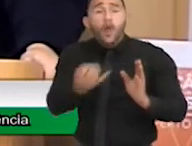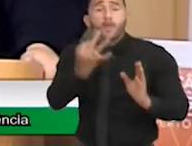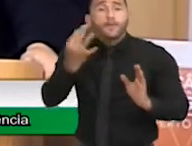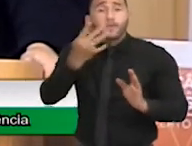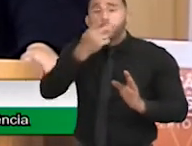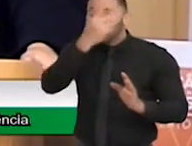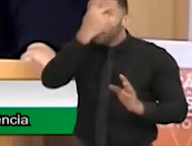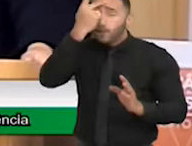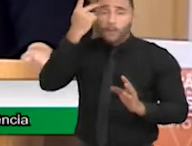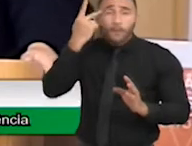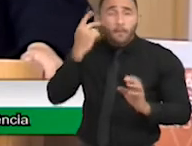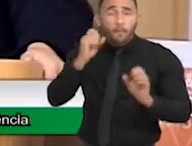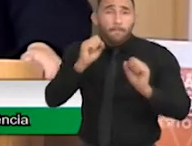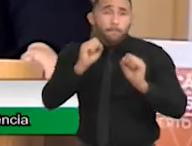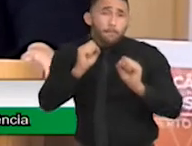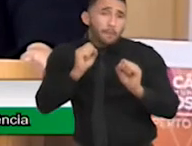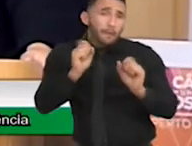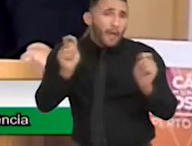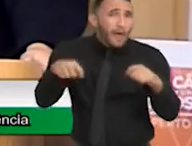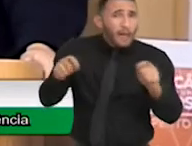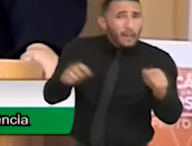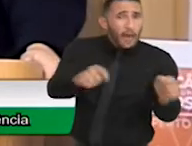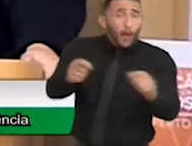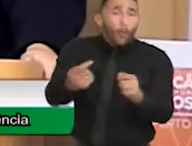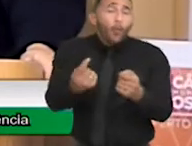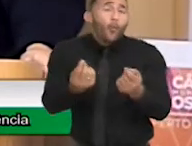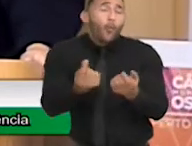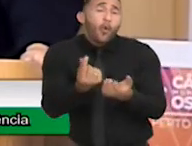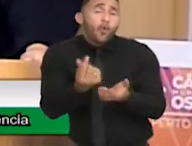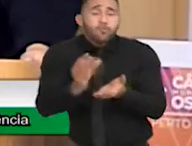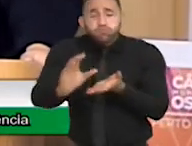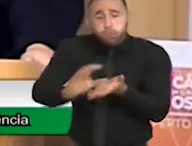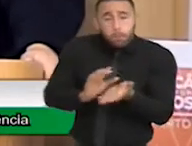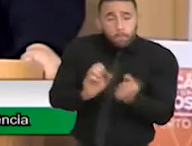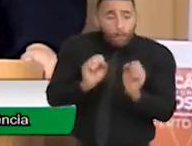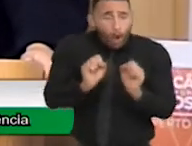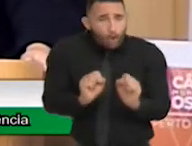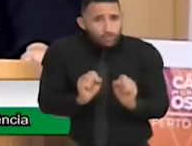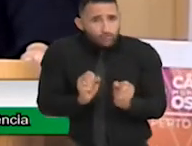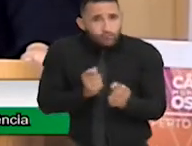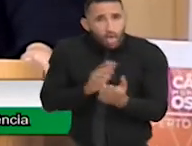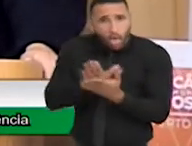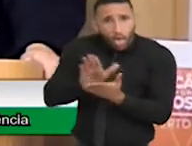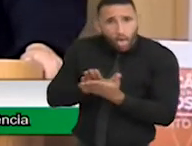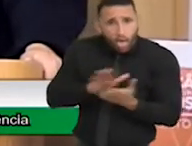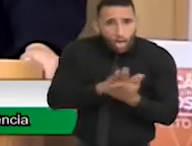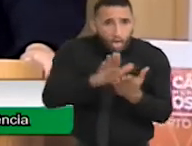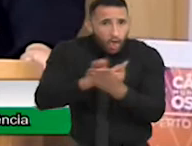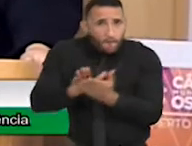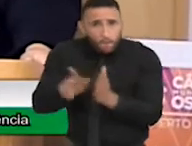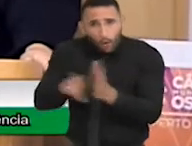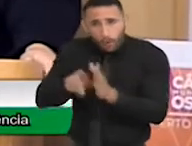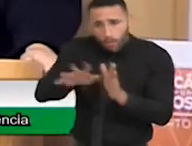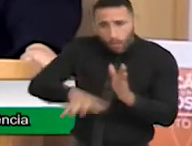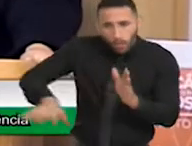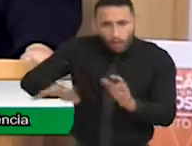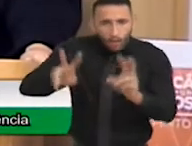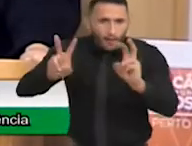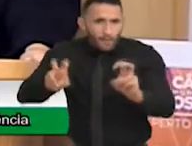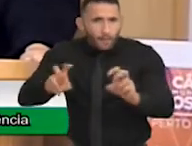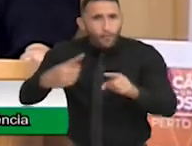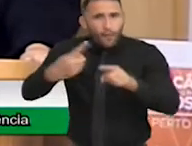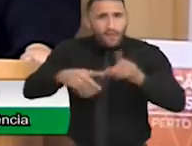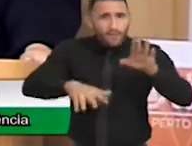quanto o município pode gastar com isso e o quanto é a responsabilidade do município e o quanto é a responsabilidade do Estado. por quê? Eu faço